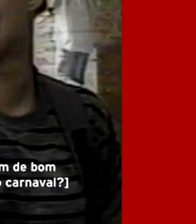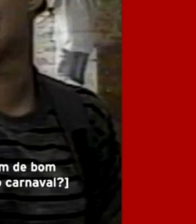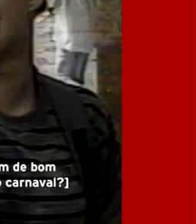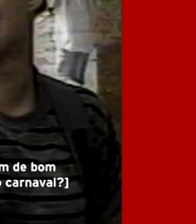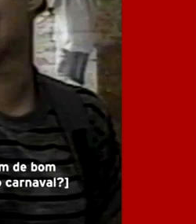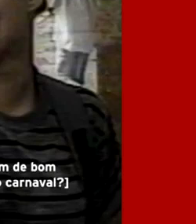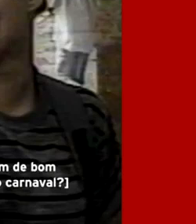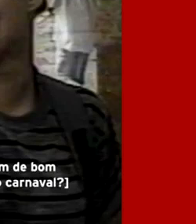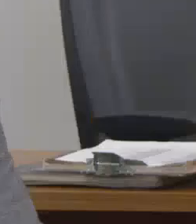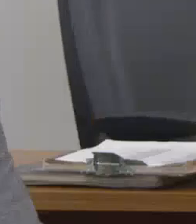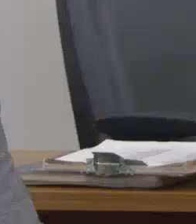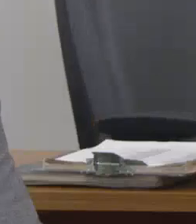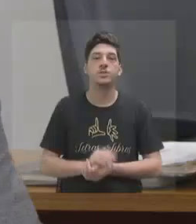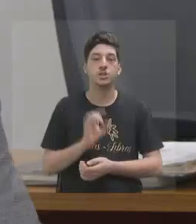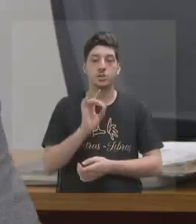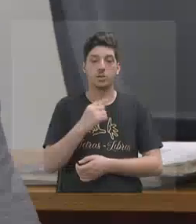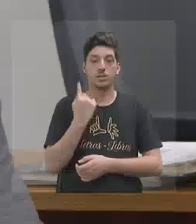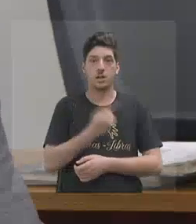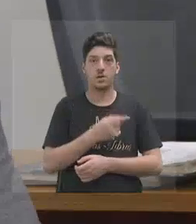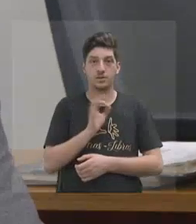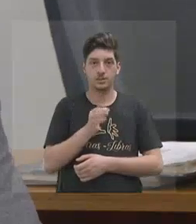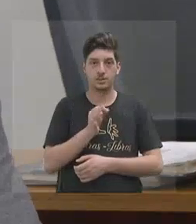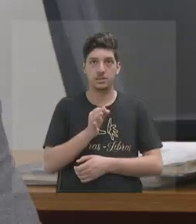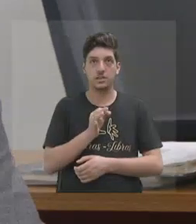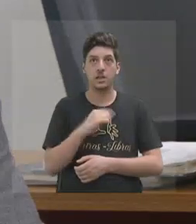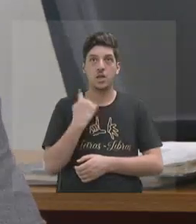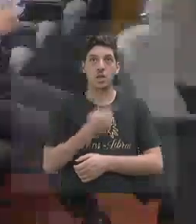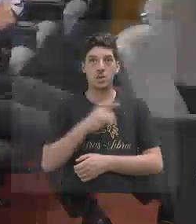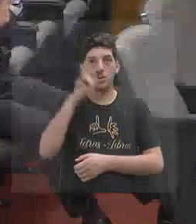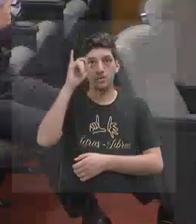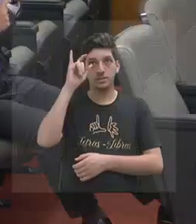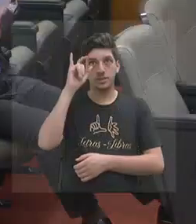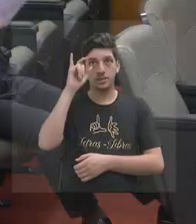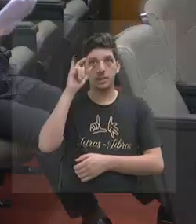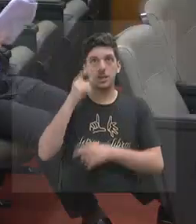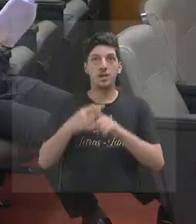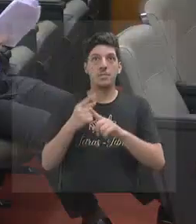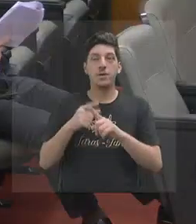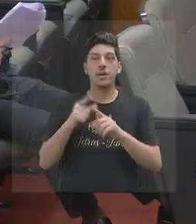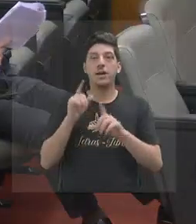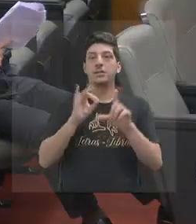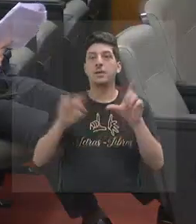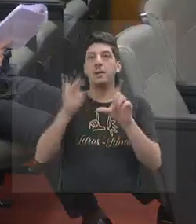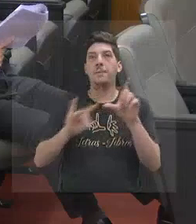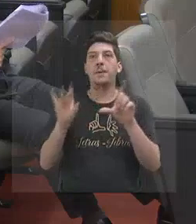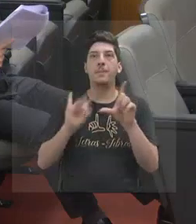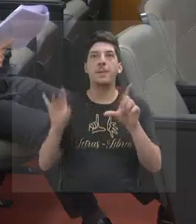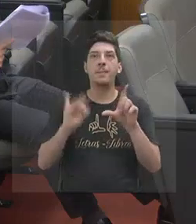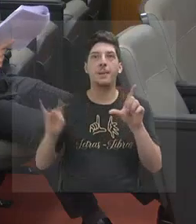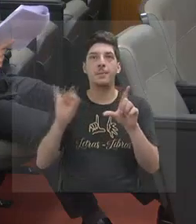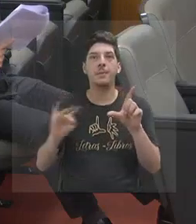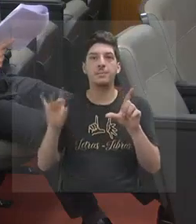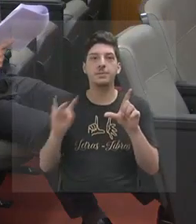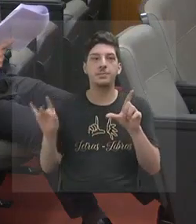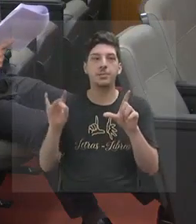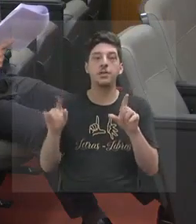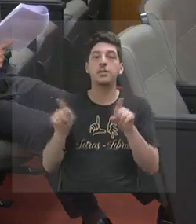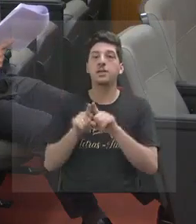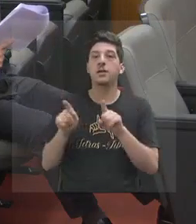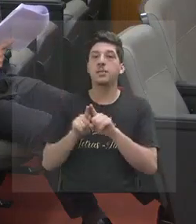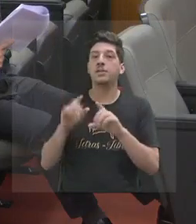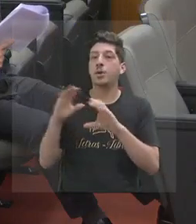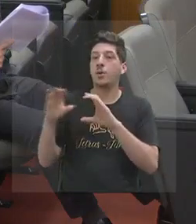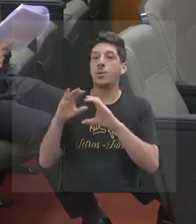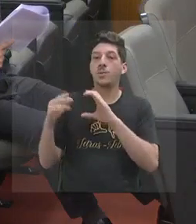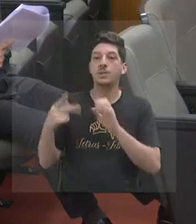Esse é só na nossa, né? Só na nossa rede. É, porque viralizou isso em outras redes aí, inclusive dos veículos de comunicação